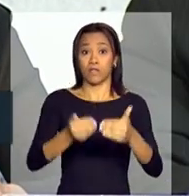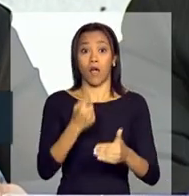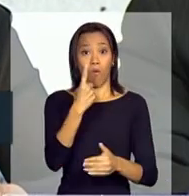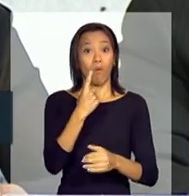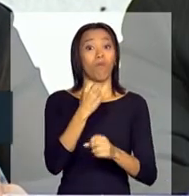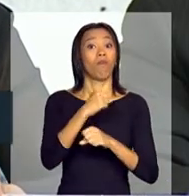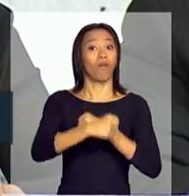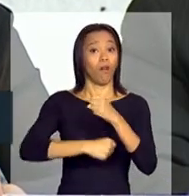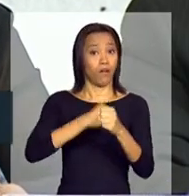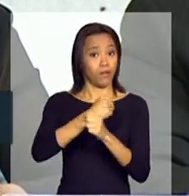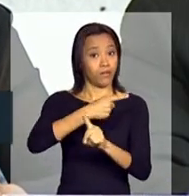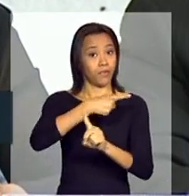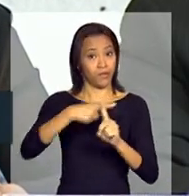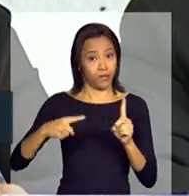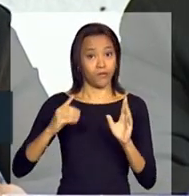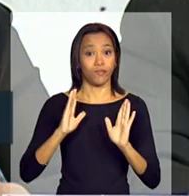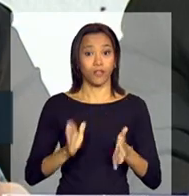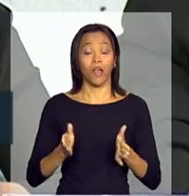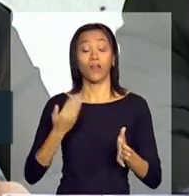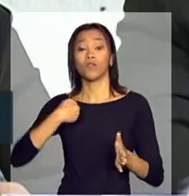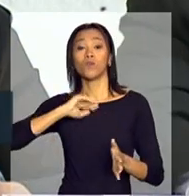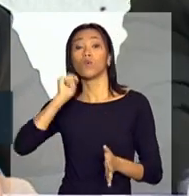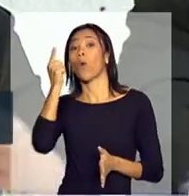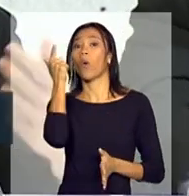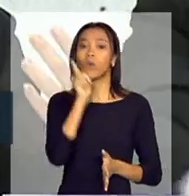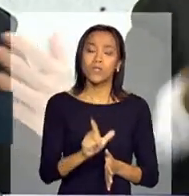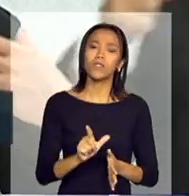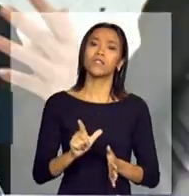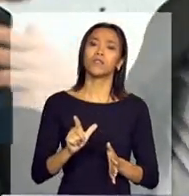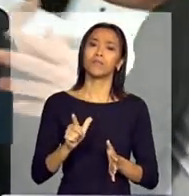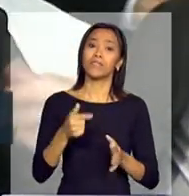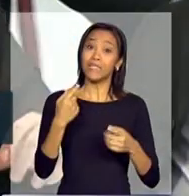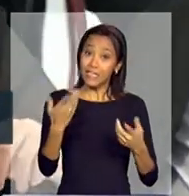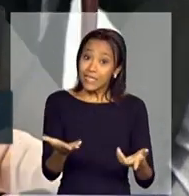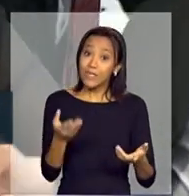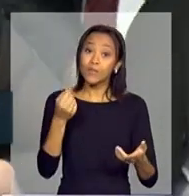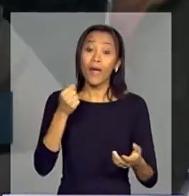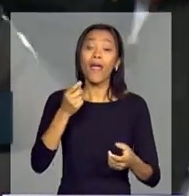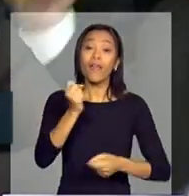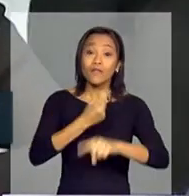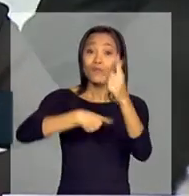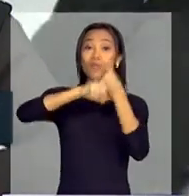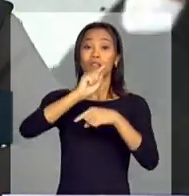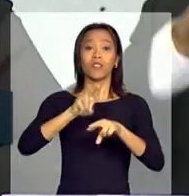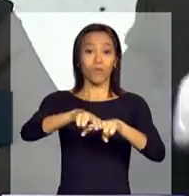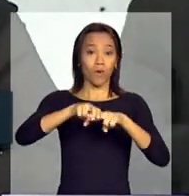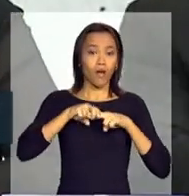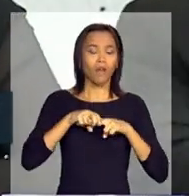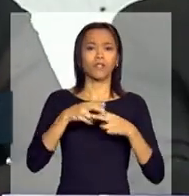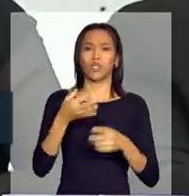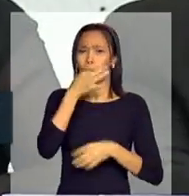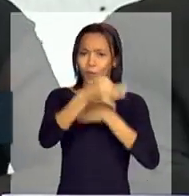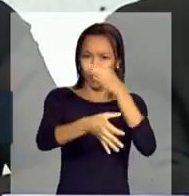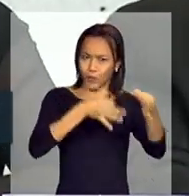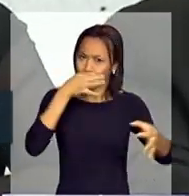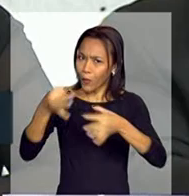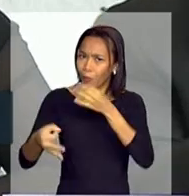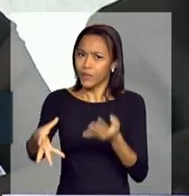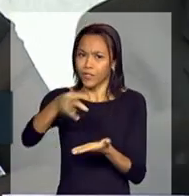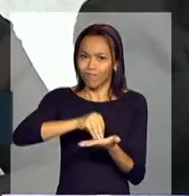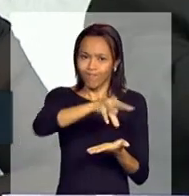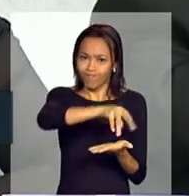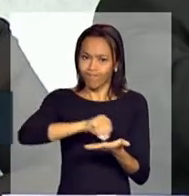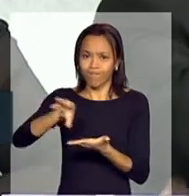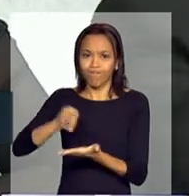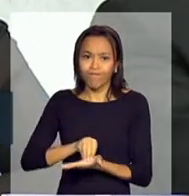Sem Miséria se devem muito a essa escuta que nós estamos fazendo. É importante referir que a